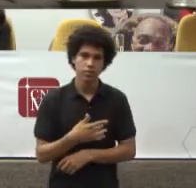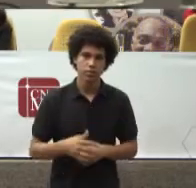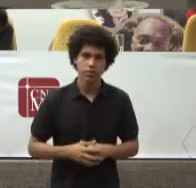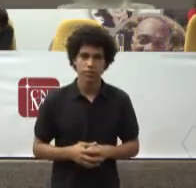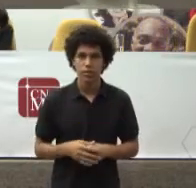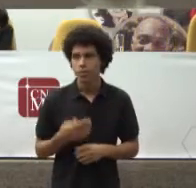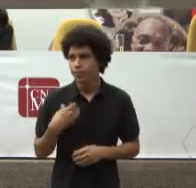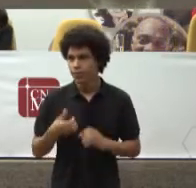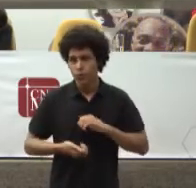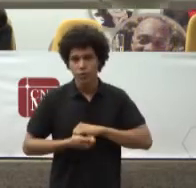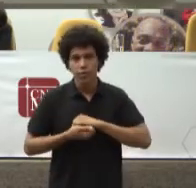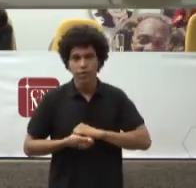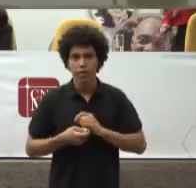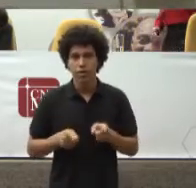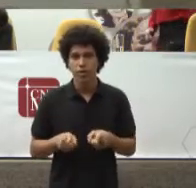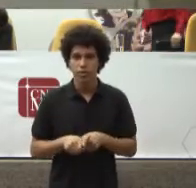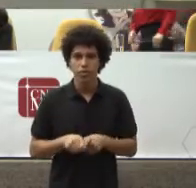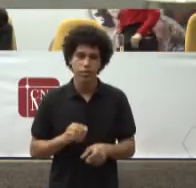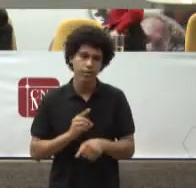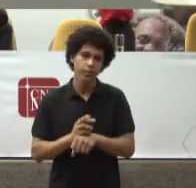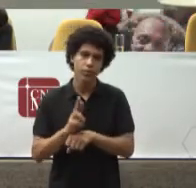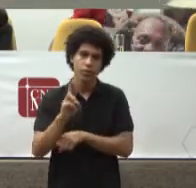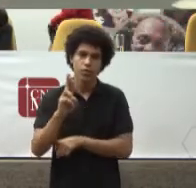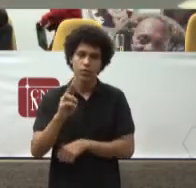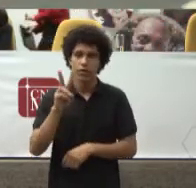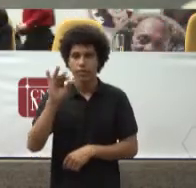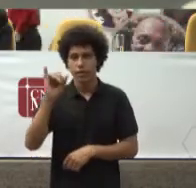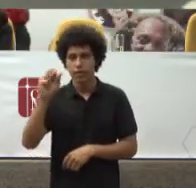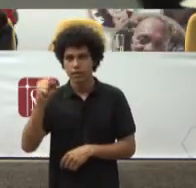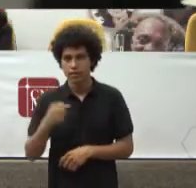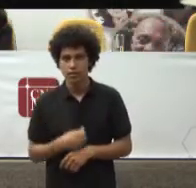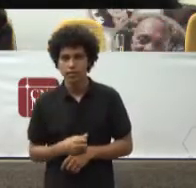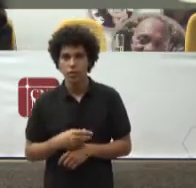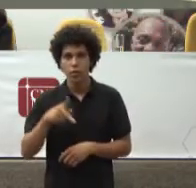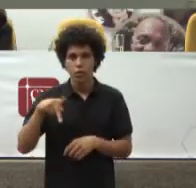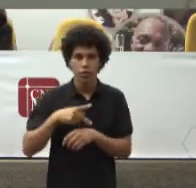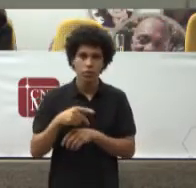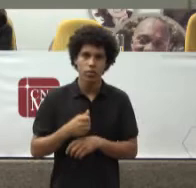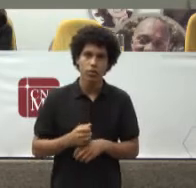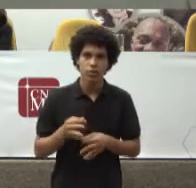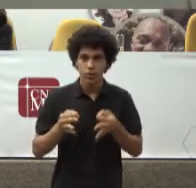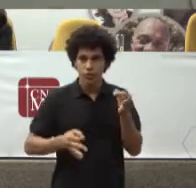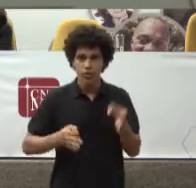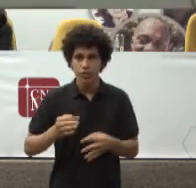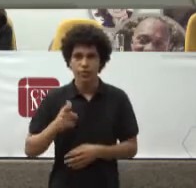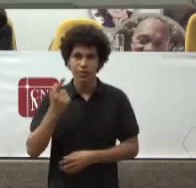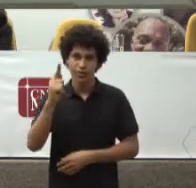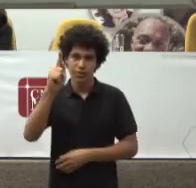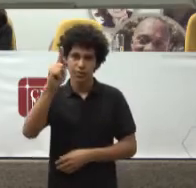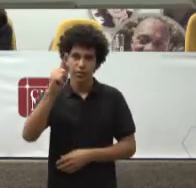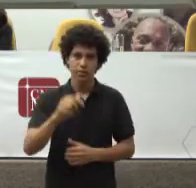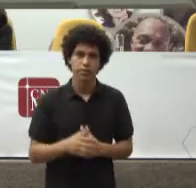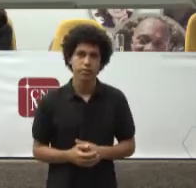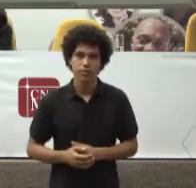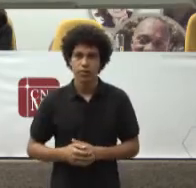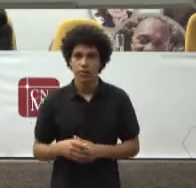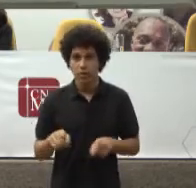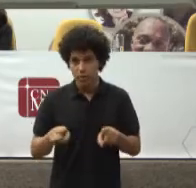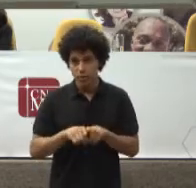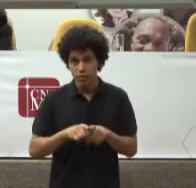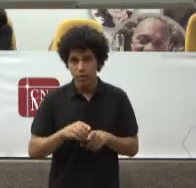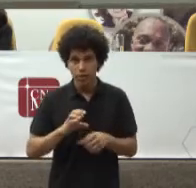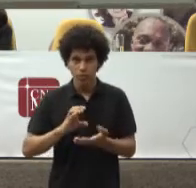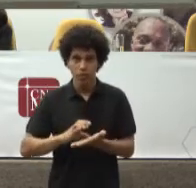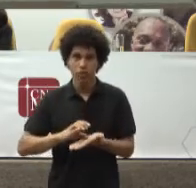Vanessa Promotora de Justiça De Goiás E na sua pessoa Cumprimentar O conselheiro O conselheiro Bandeira